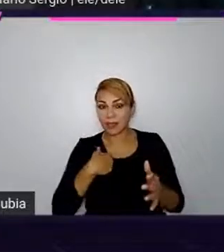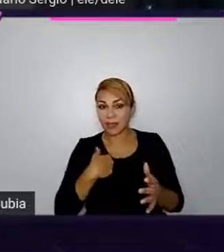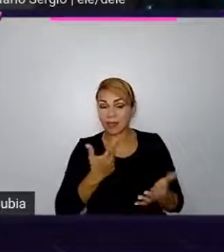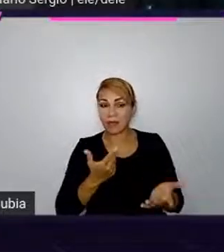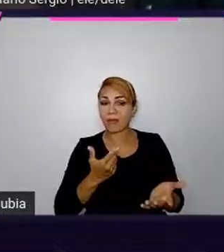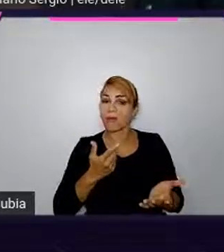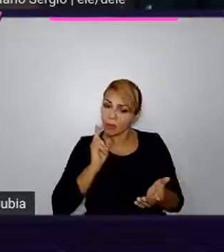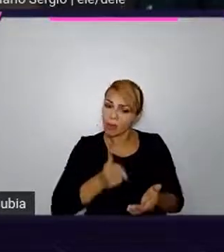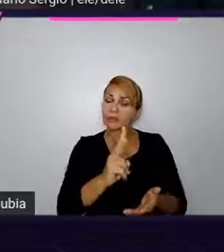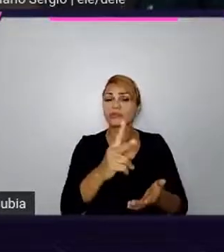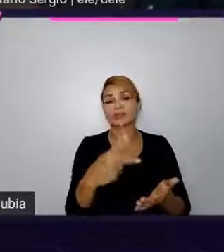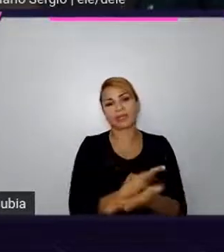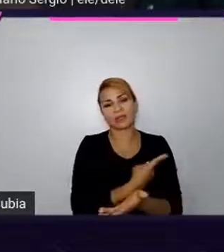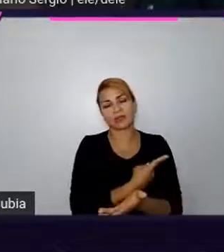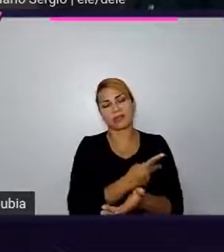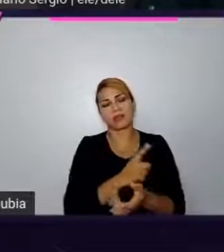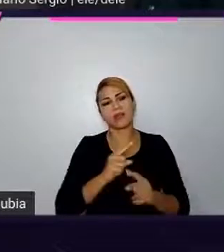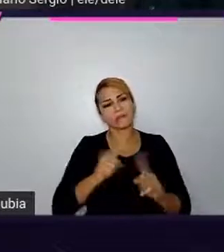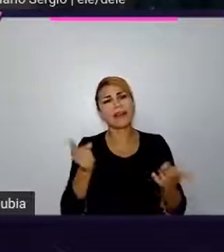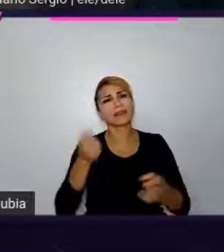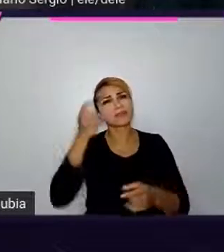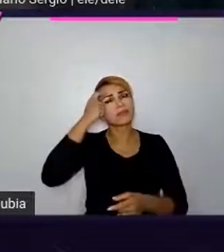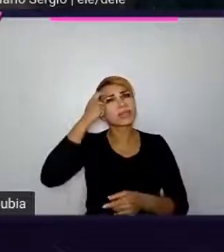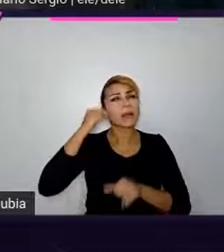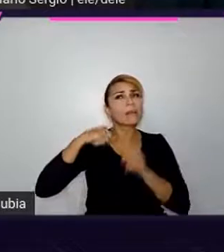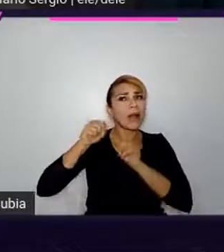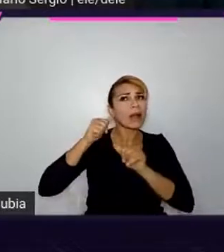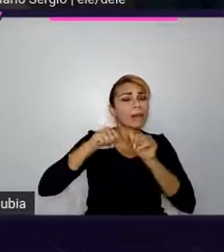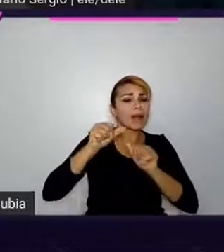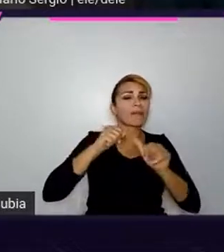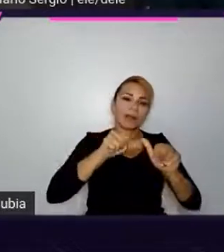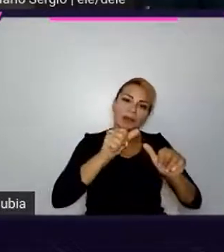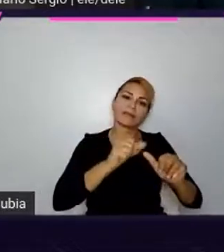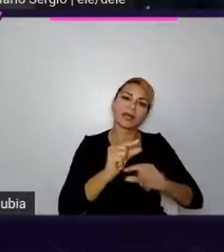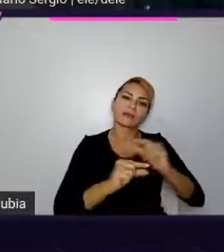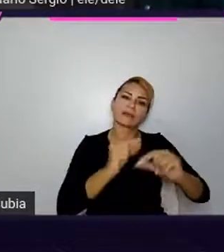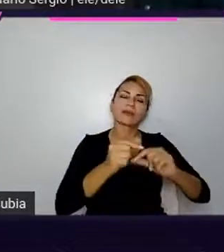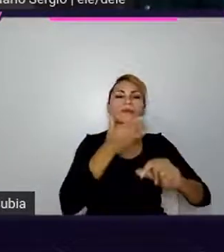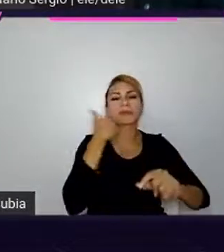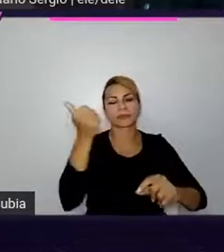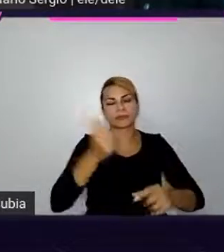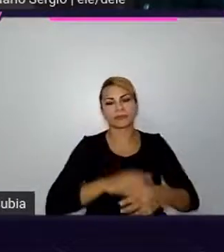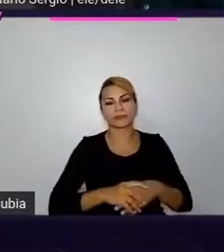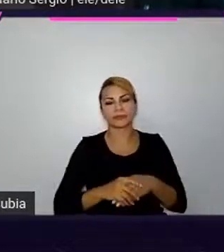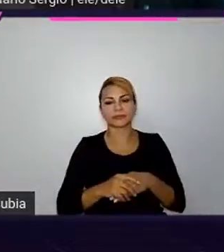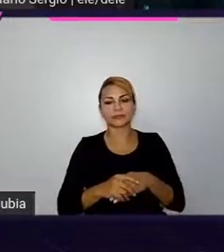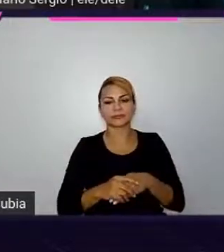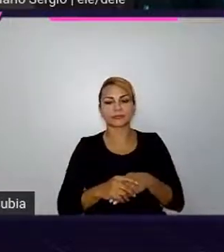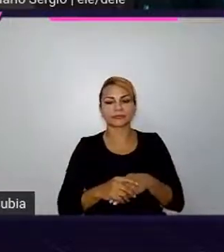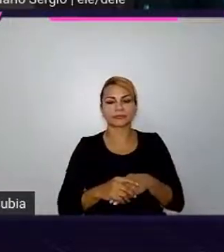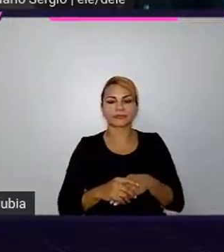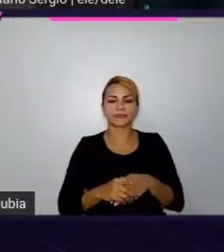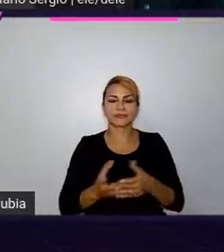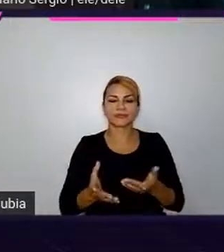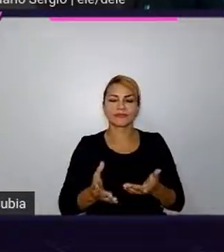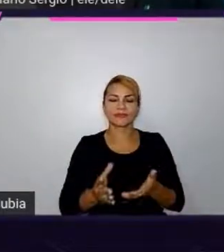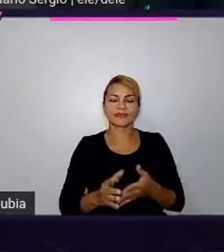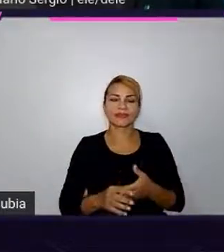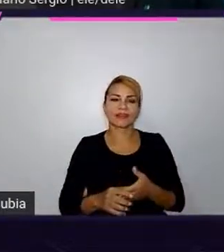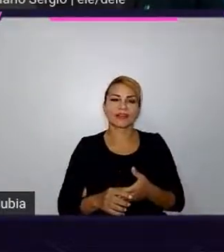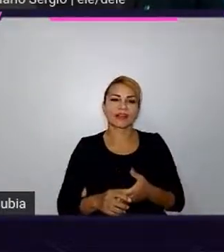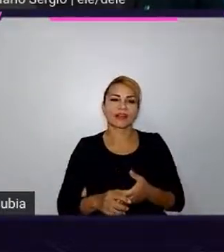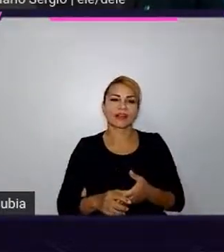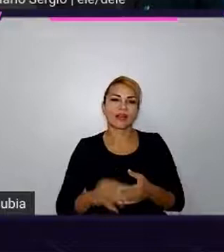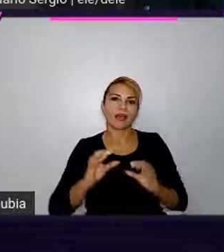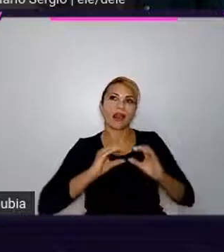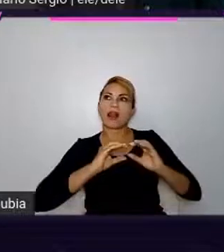Às vezes mesmo, quando eu vou, sei lá, explicar alguma coisa, sem querer eu falar, ah, é lógico, aí depois, poxa, velho, desculpa, claro que não é lógico, claro que não